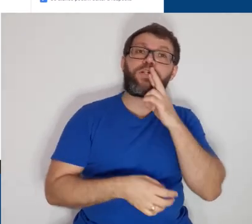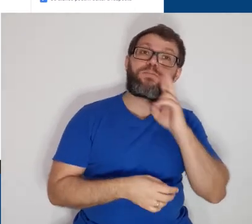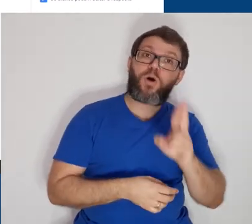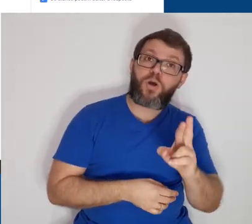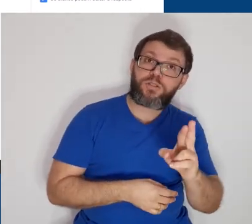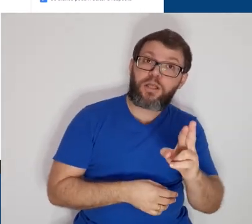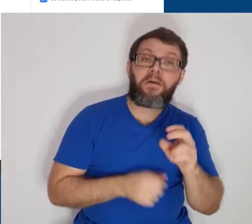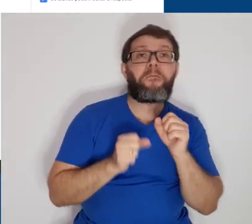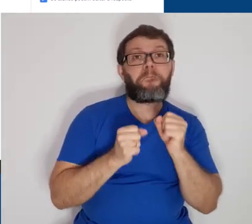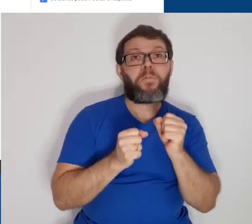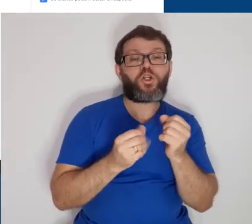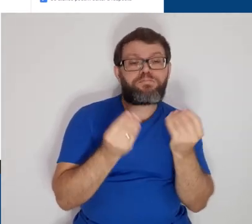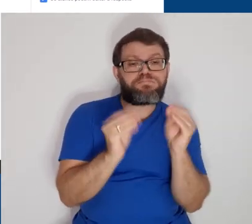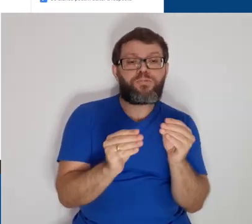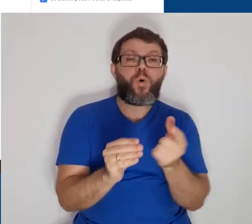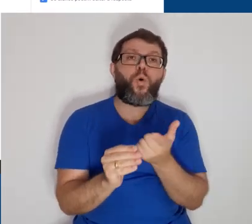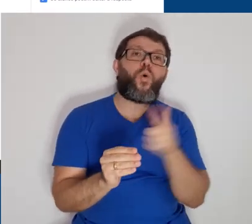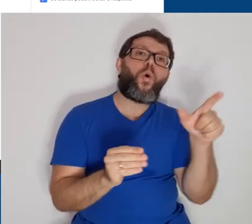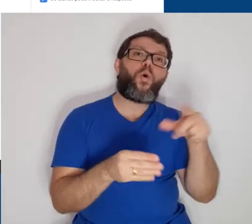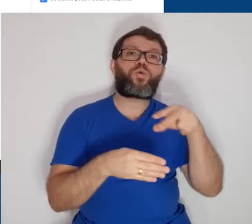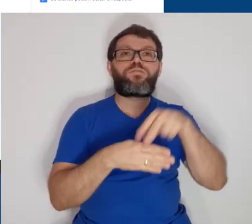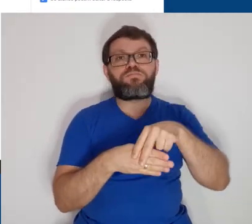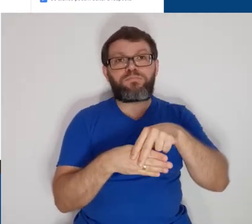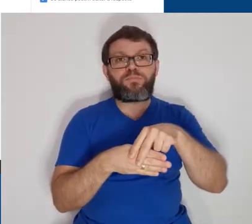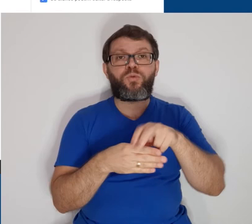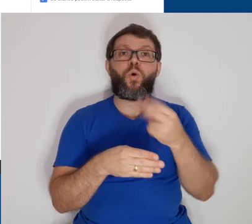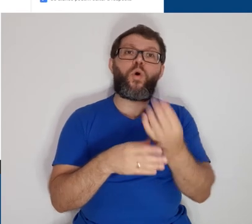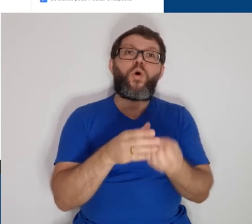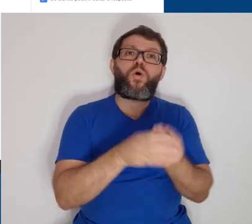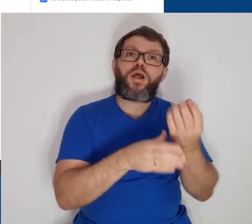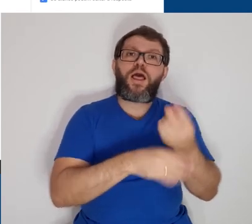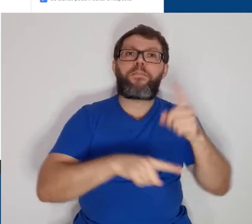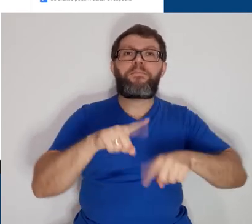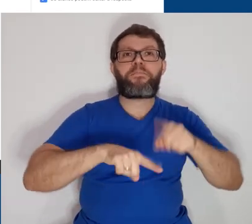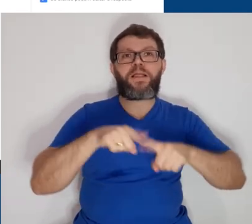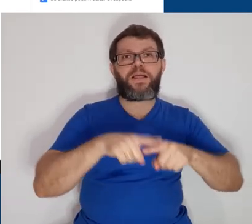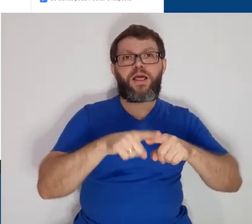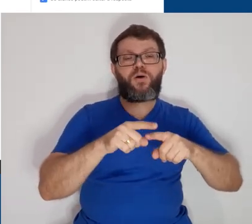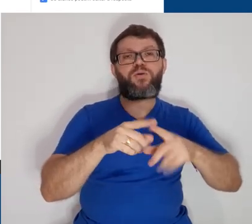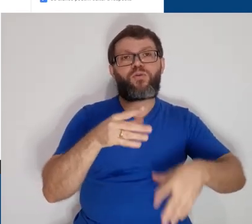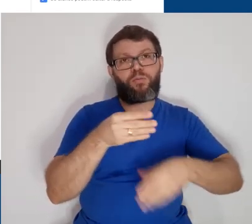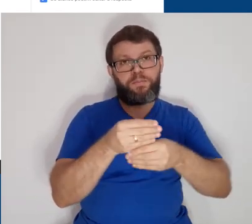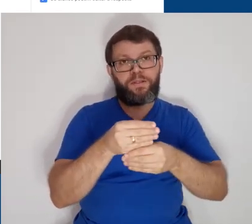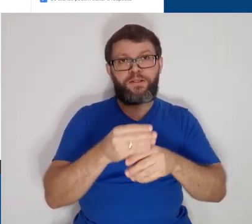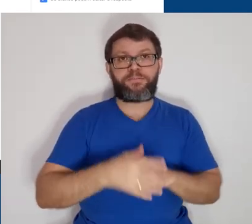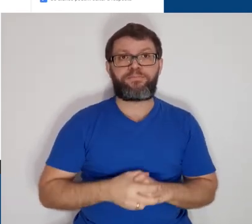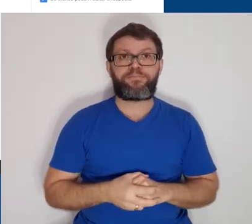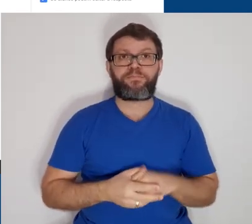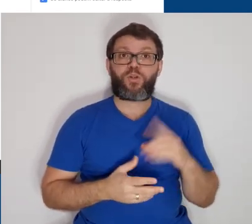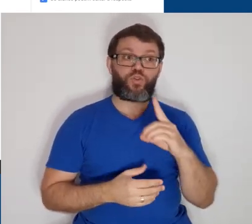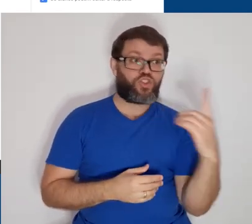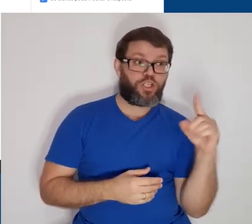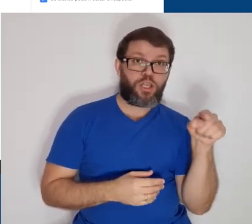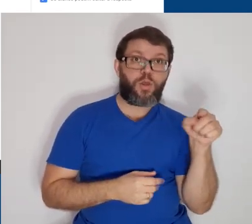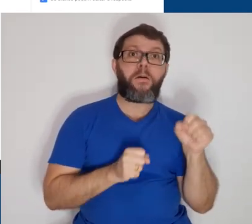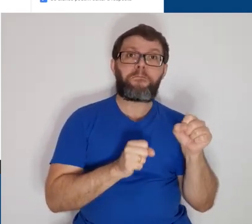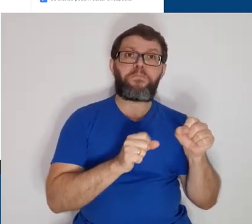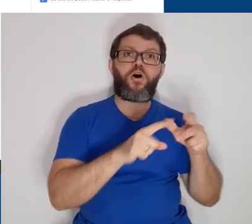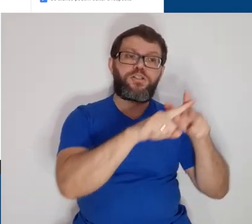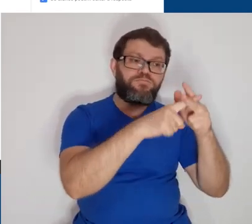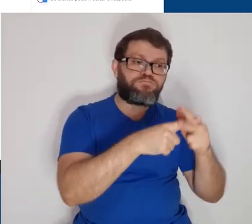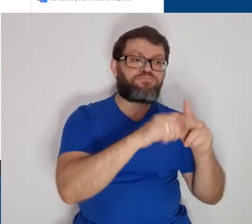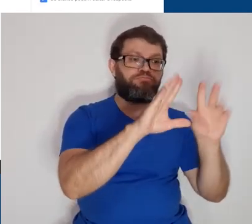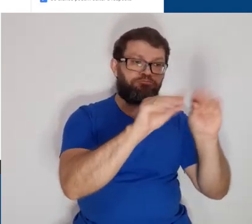resposta, podemos adicionar outros anexos ou criar materiais complementares. No lado direito, podemos